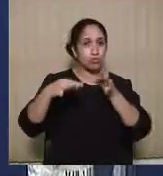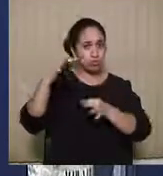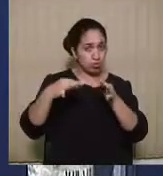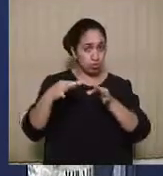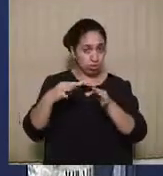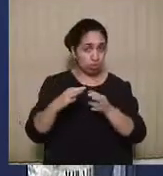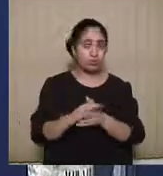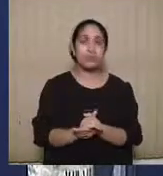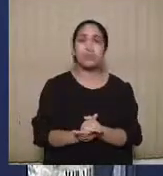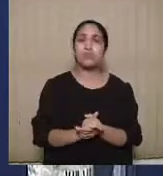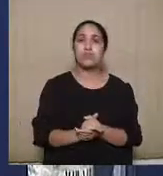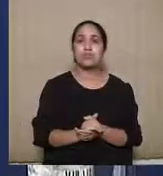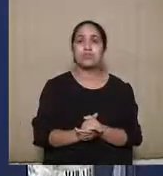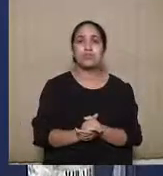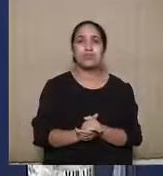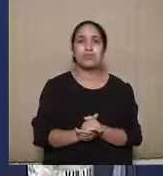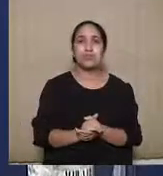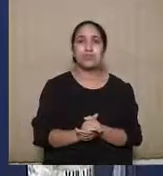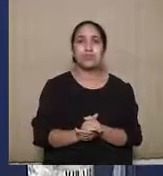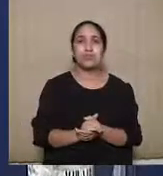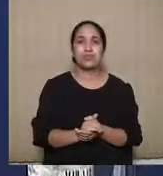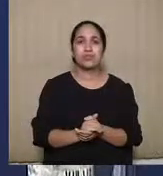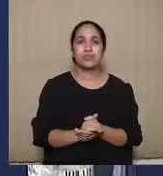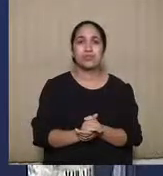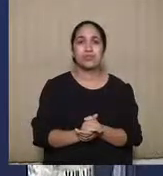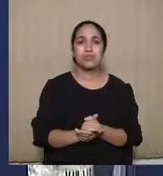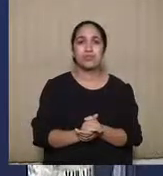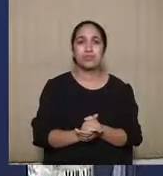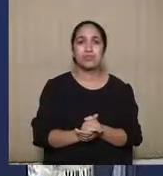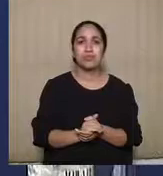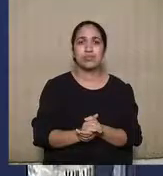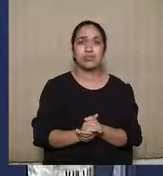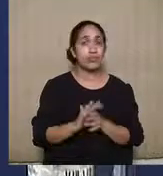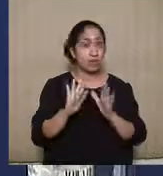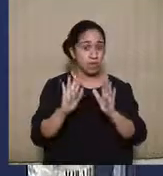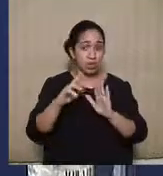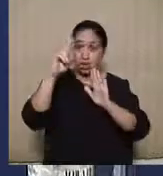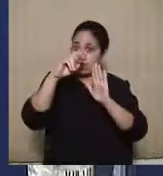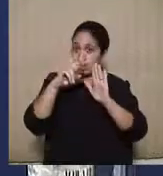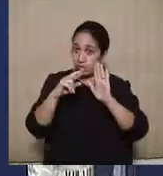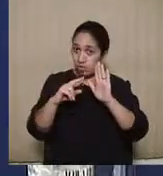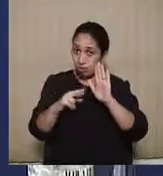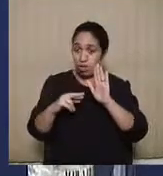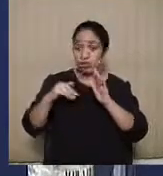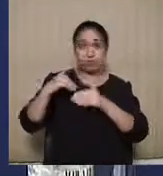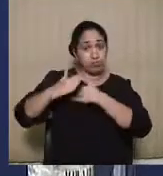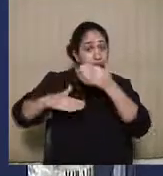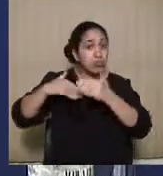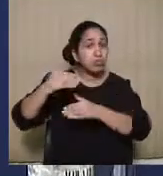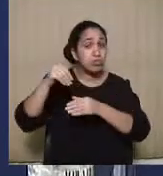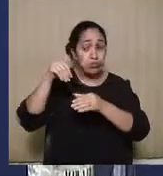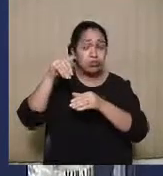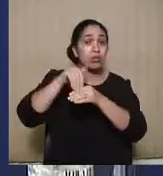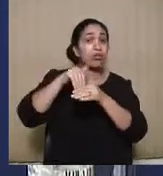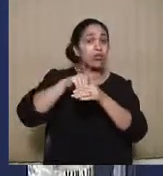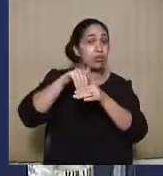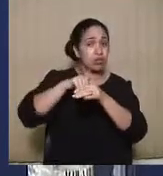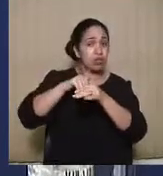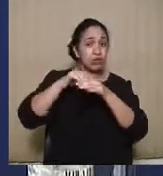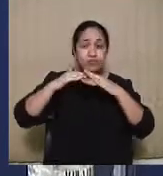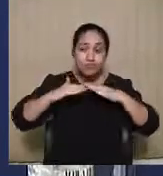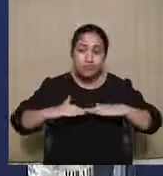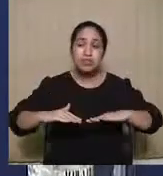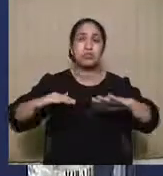regular o transcurso dos processos eleitorais está plasmada no